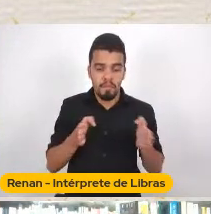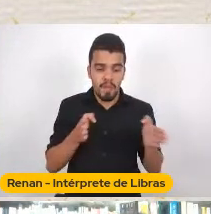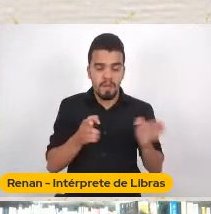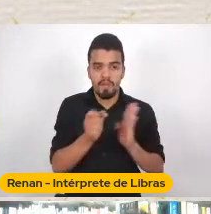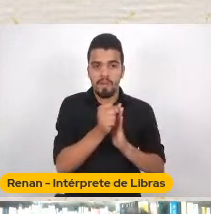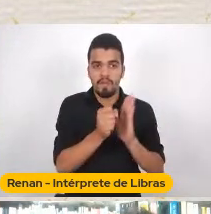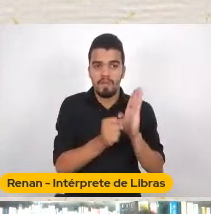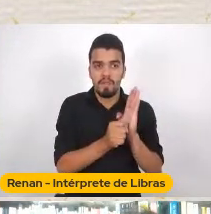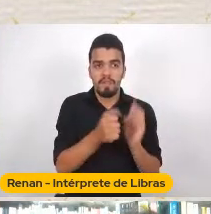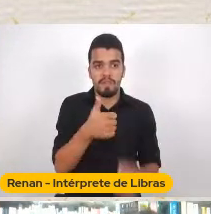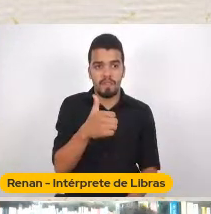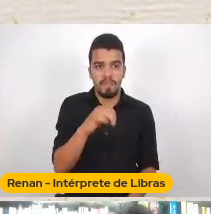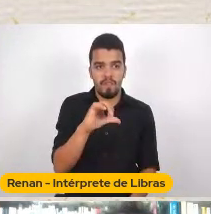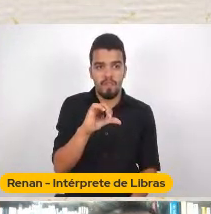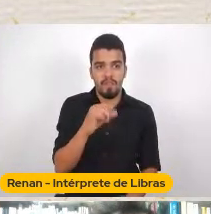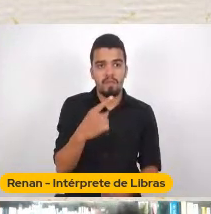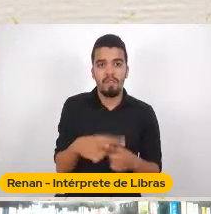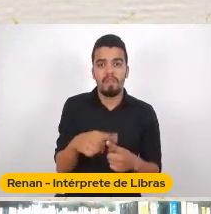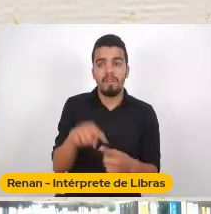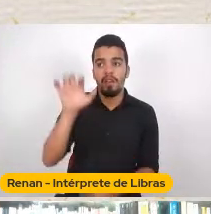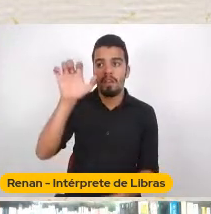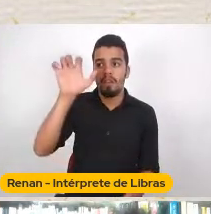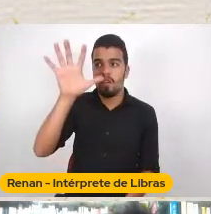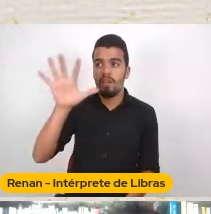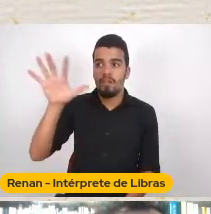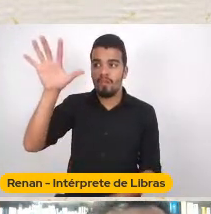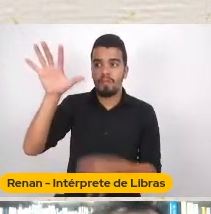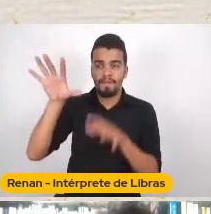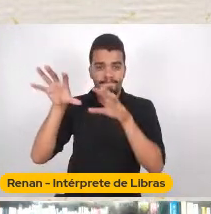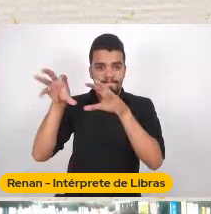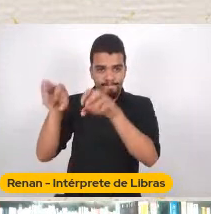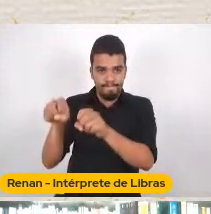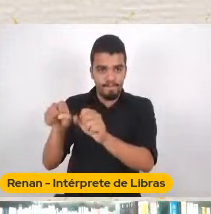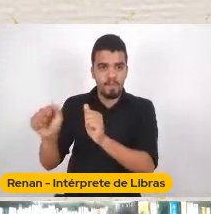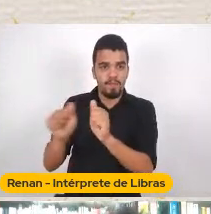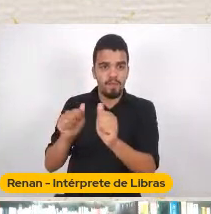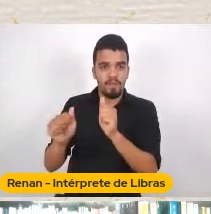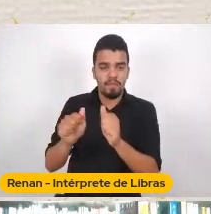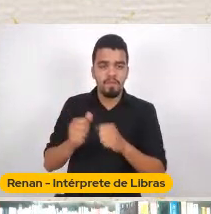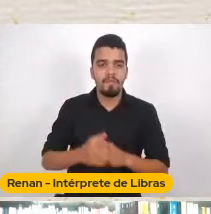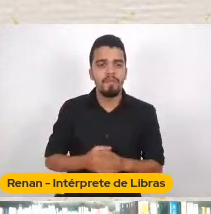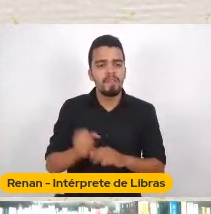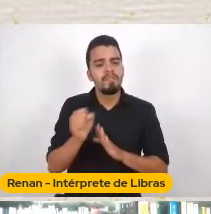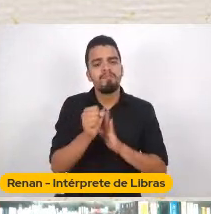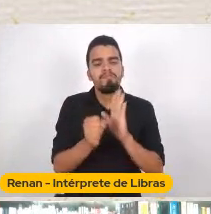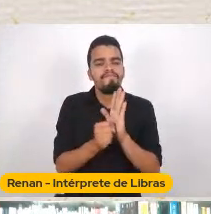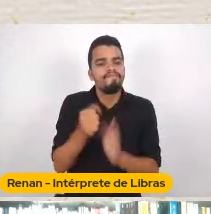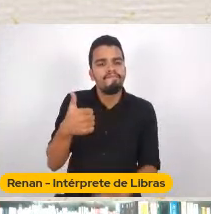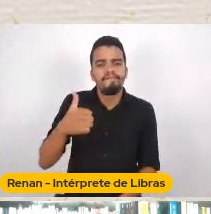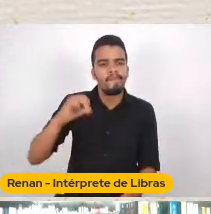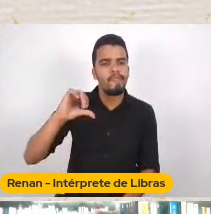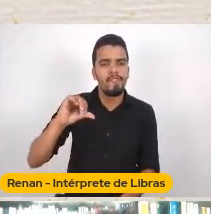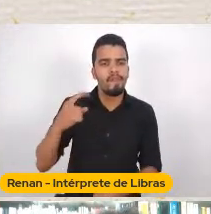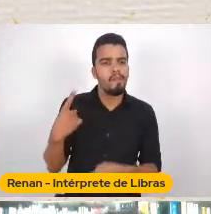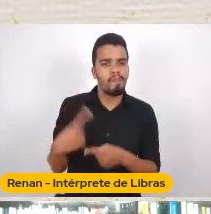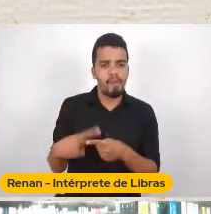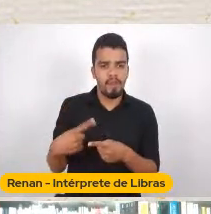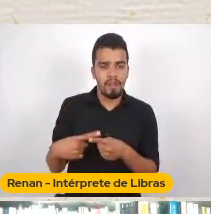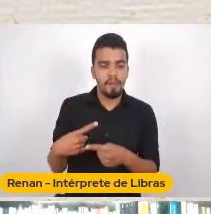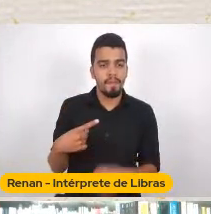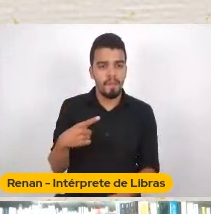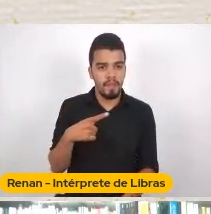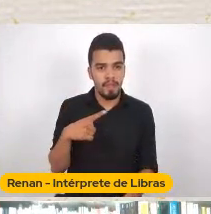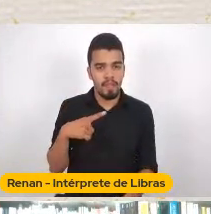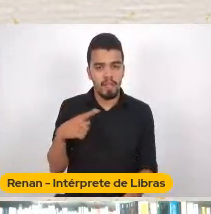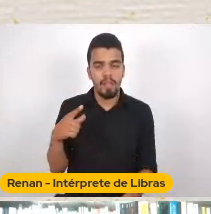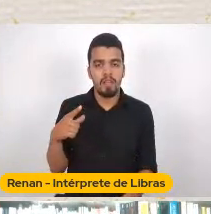europeu Para o domínio europeu Por que eu falo Do século XIX Porque no século XIX Nós temos Não só as correntes Cientificistas